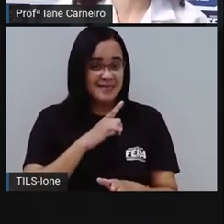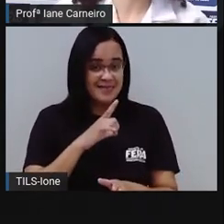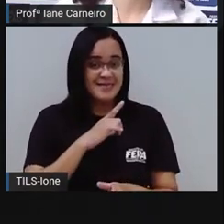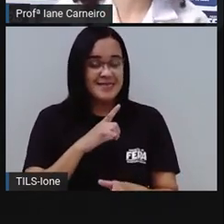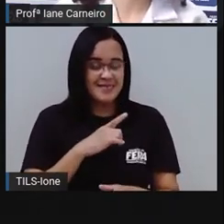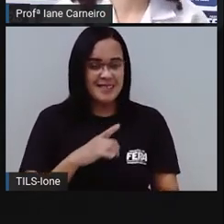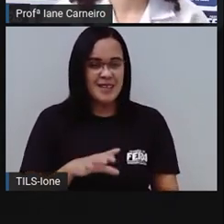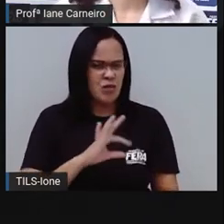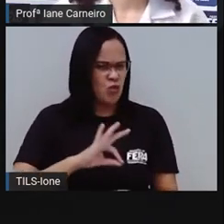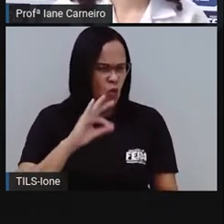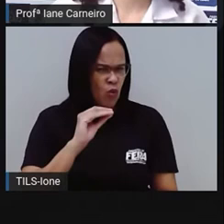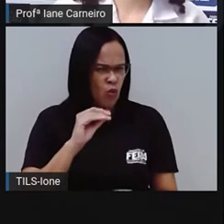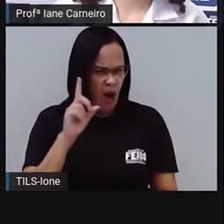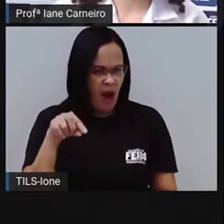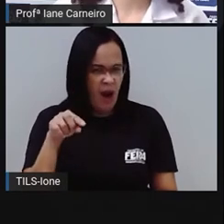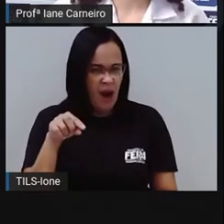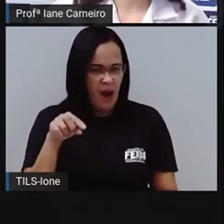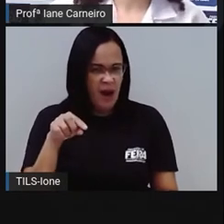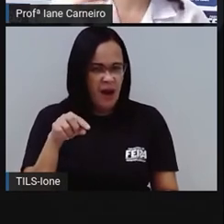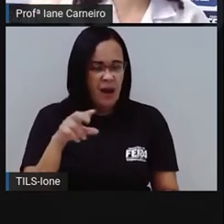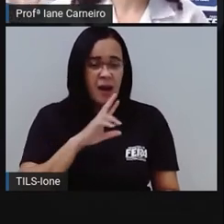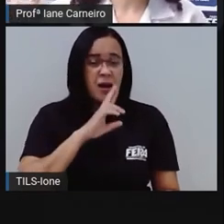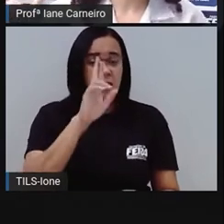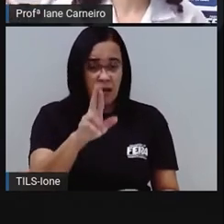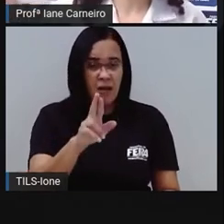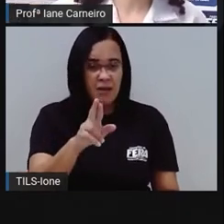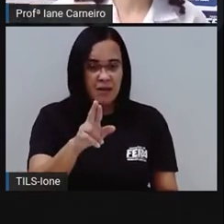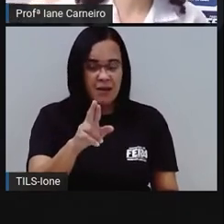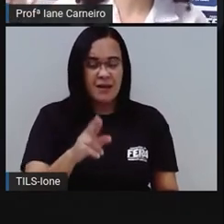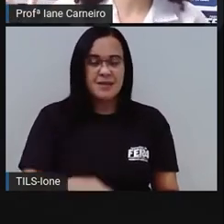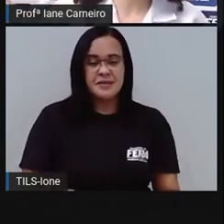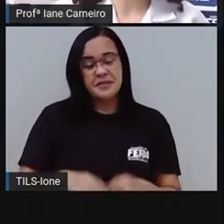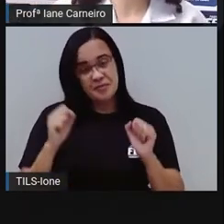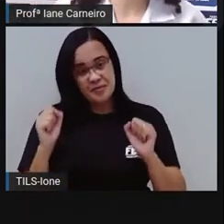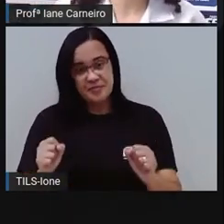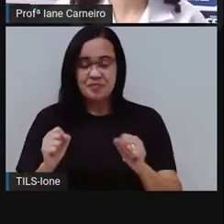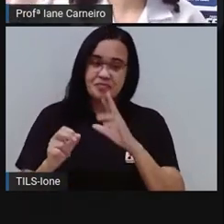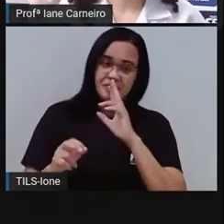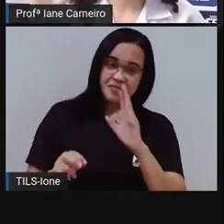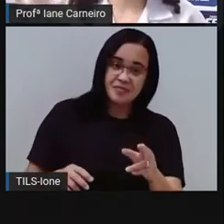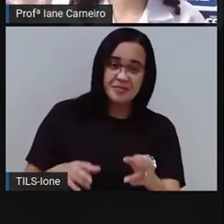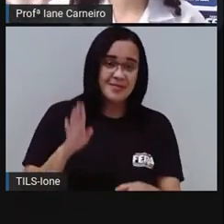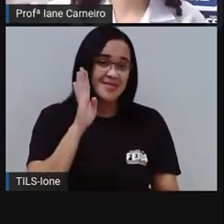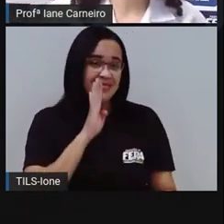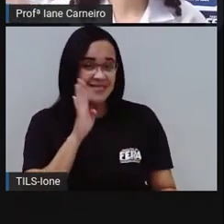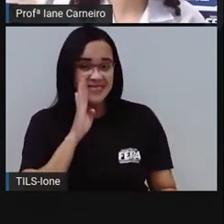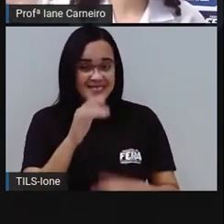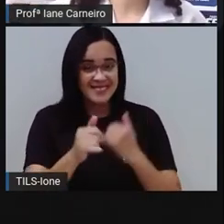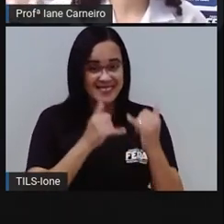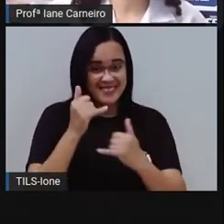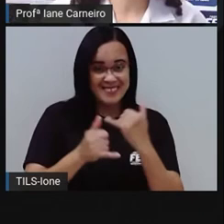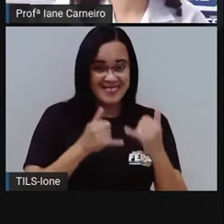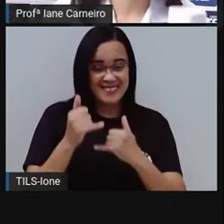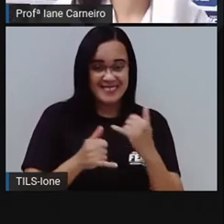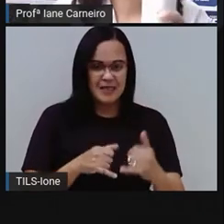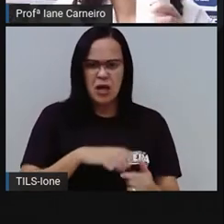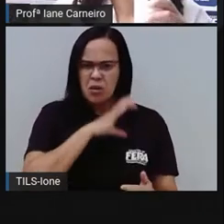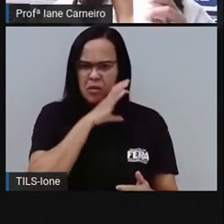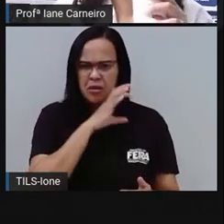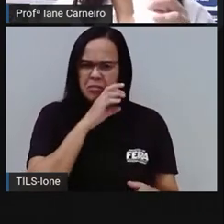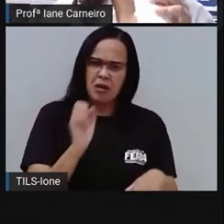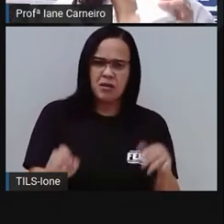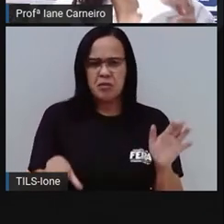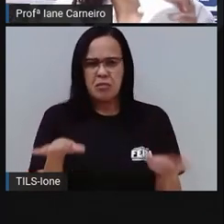os bichos. resposta. Deve ser alguma resposta engraçada, divertida. Pensa aí. Qual é o bicho que anda com as patas?